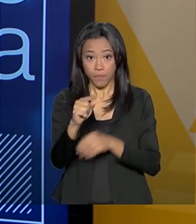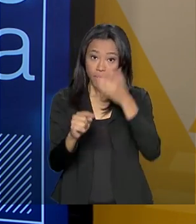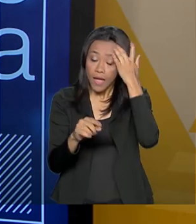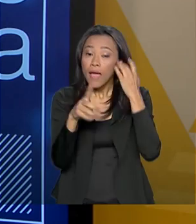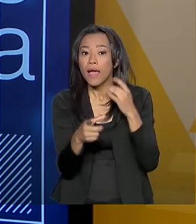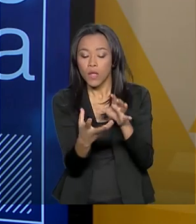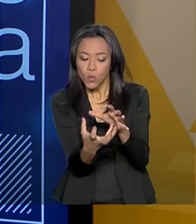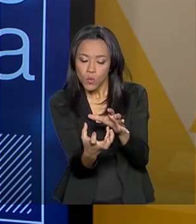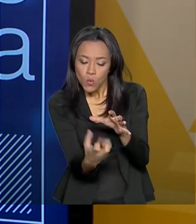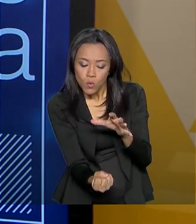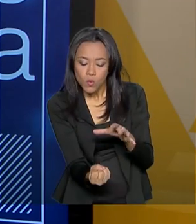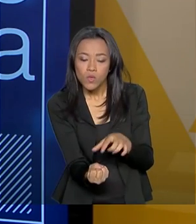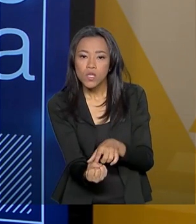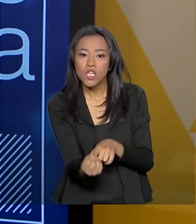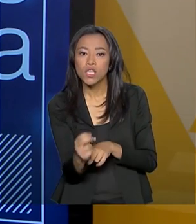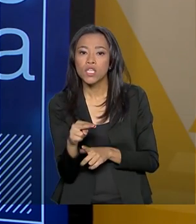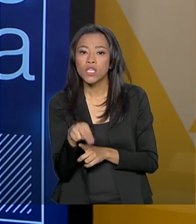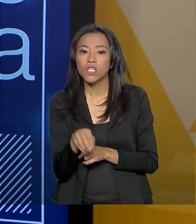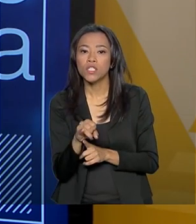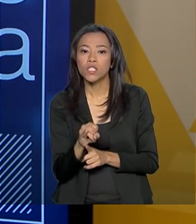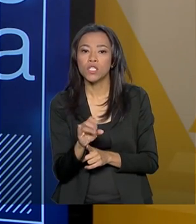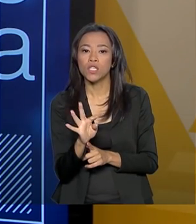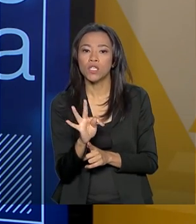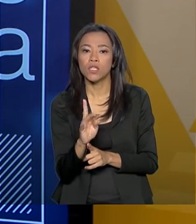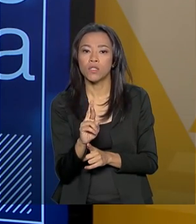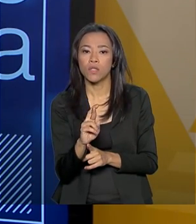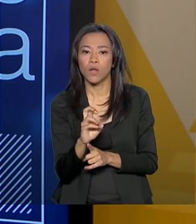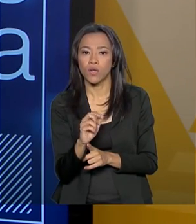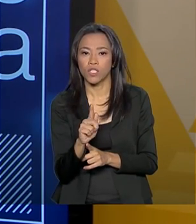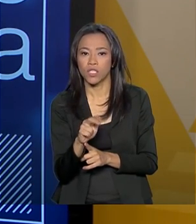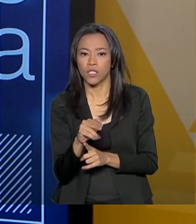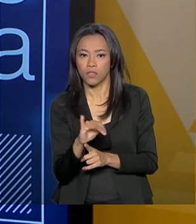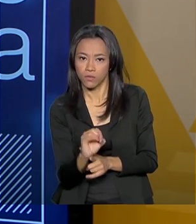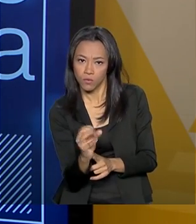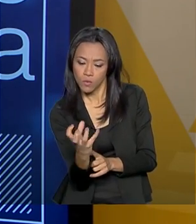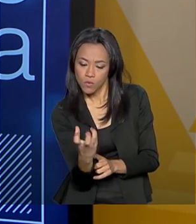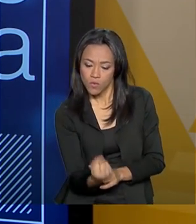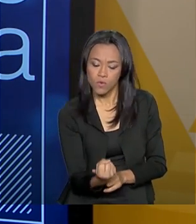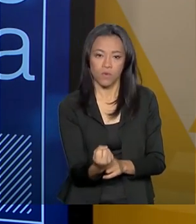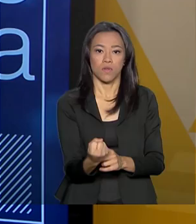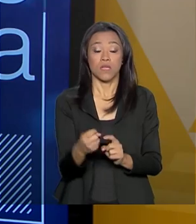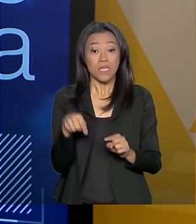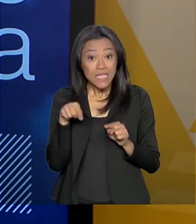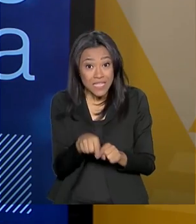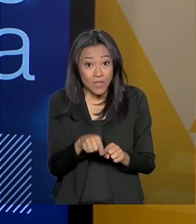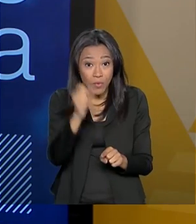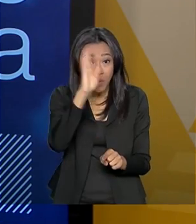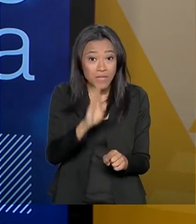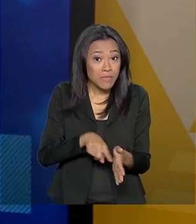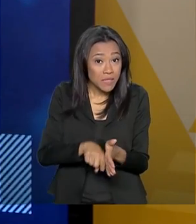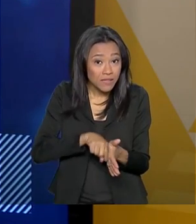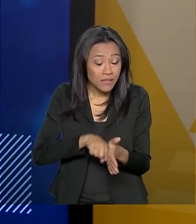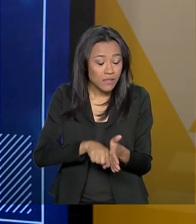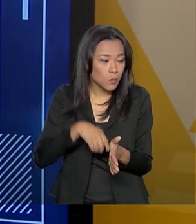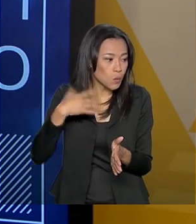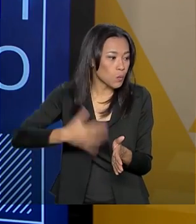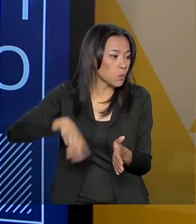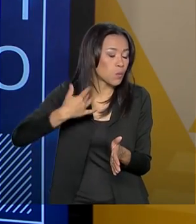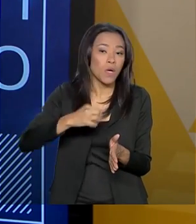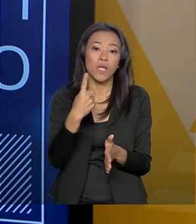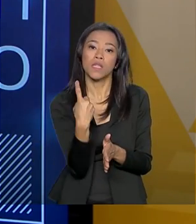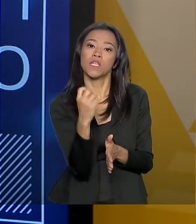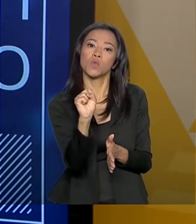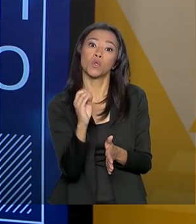nitrogênio do ar. Só essa tecnologia, no ano passado, rendeu ao Brasil mais de 18 bilhões